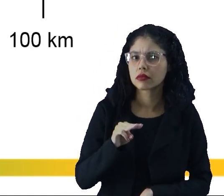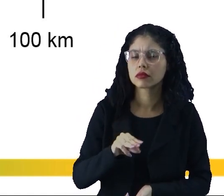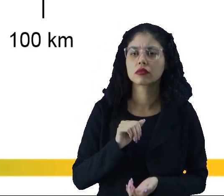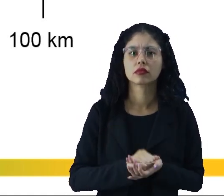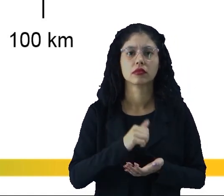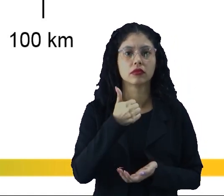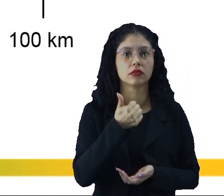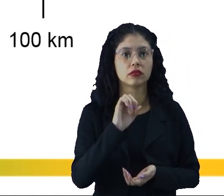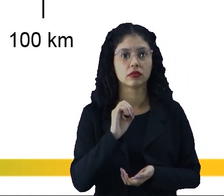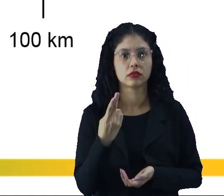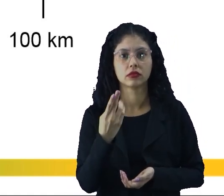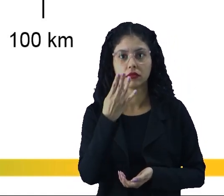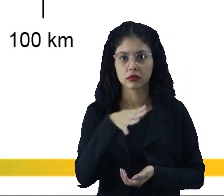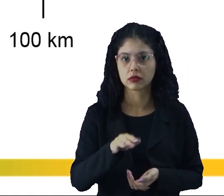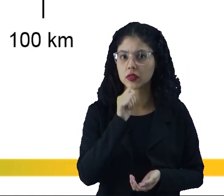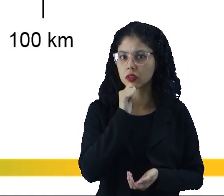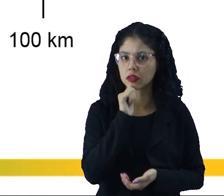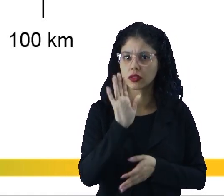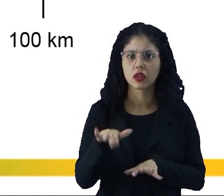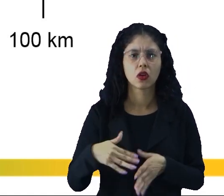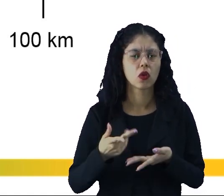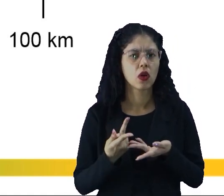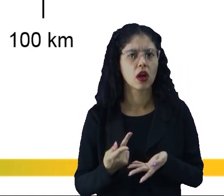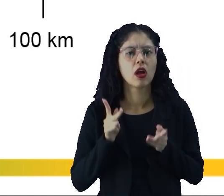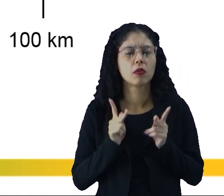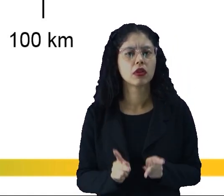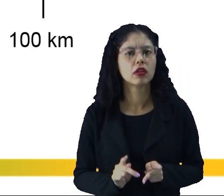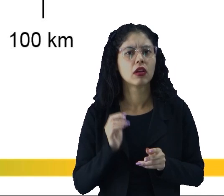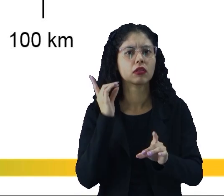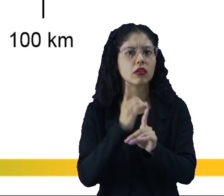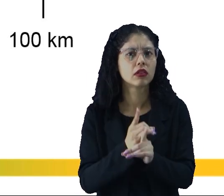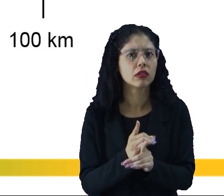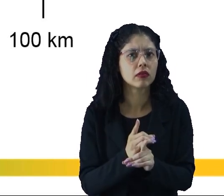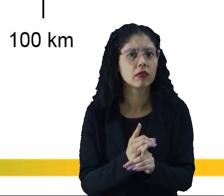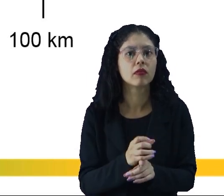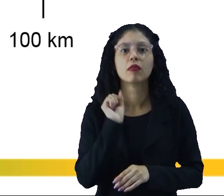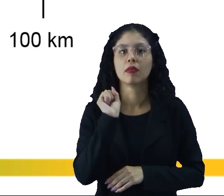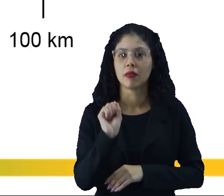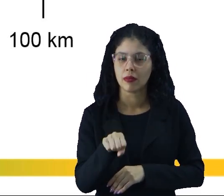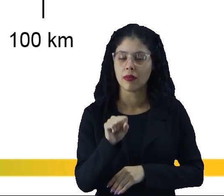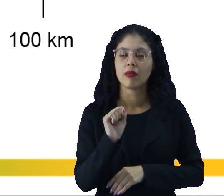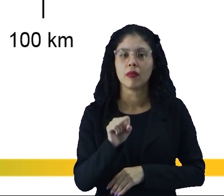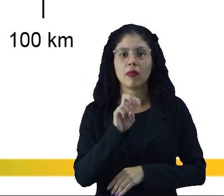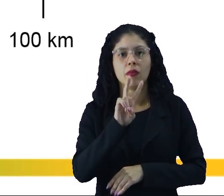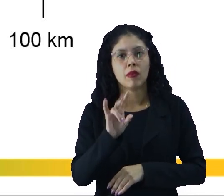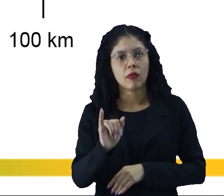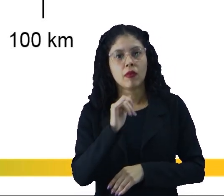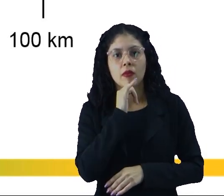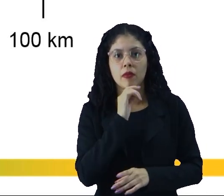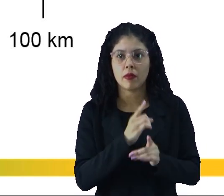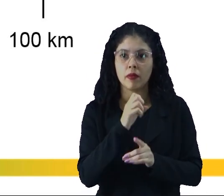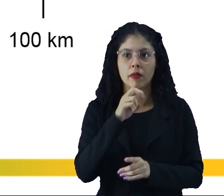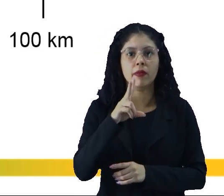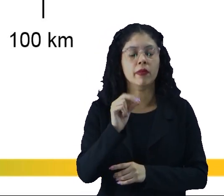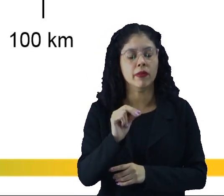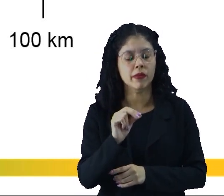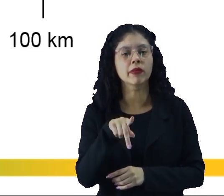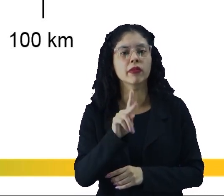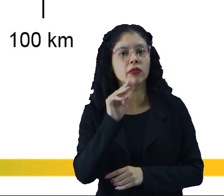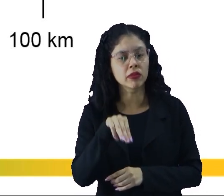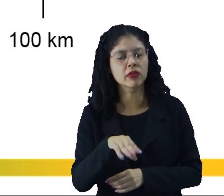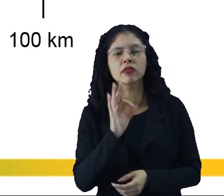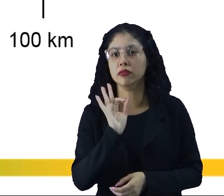ou meia hora, em qual posição o nosso carro vai se encontrar? Isso mesmo. Se você pensou em 50 km,